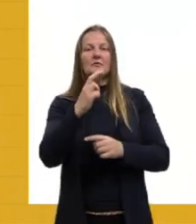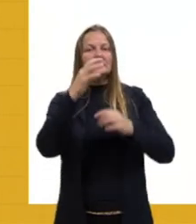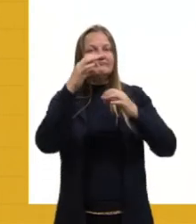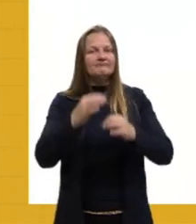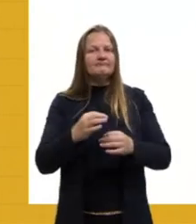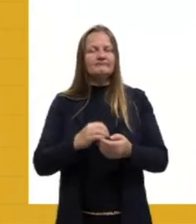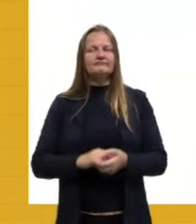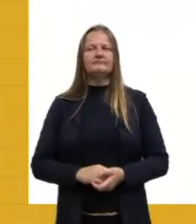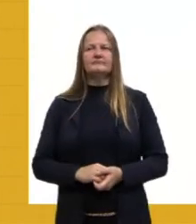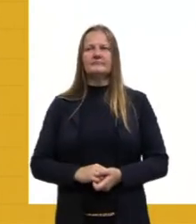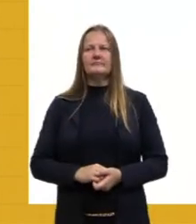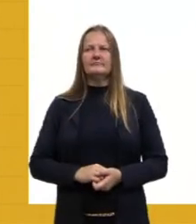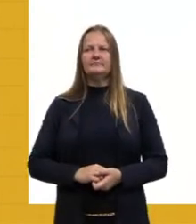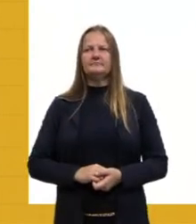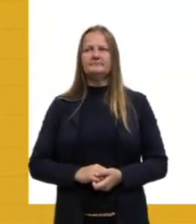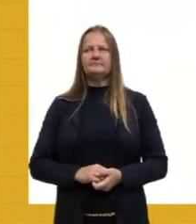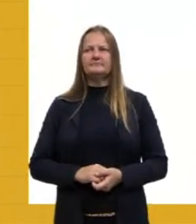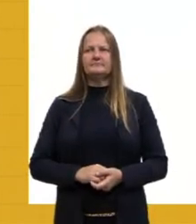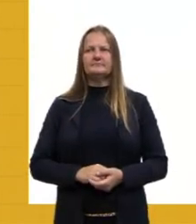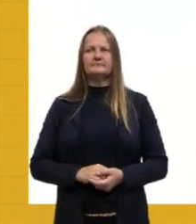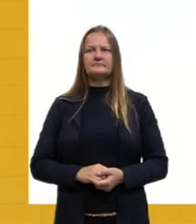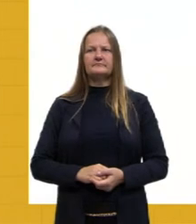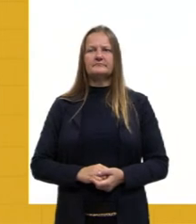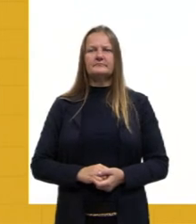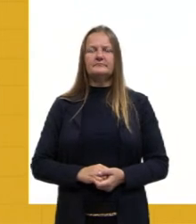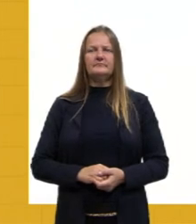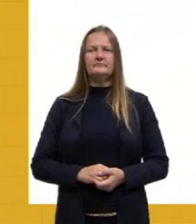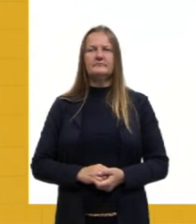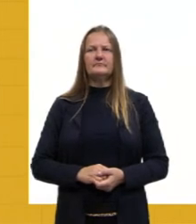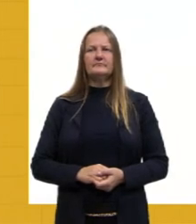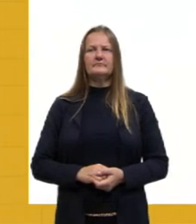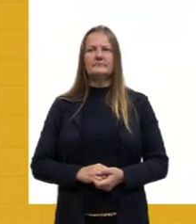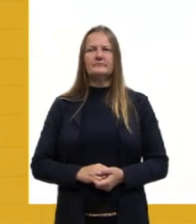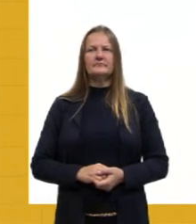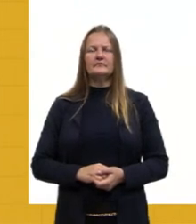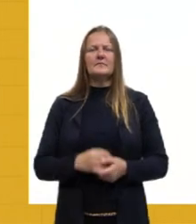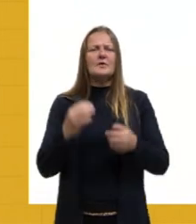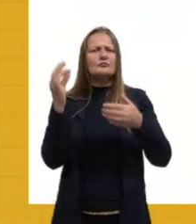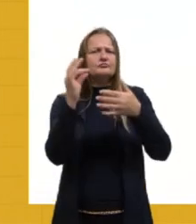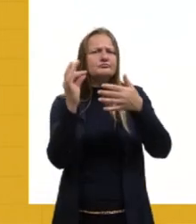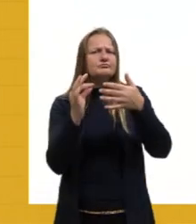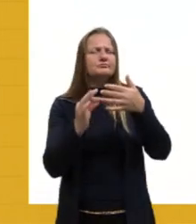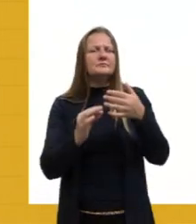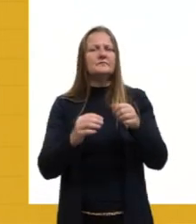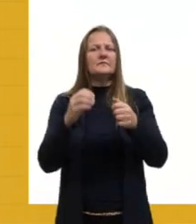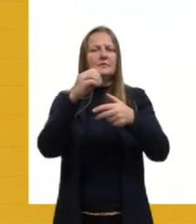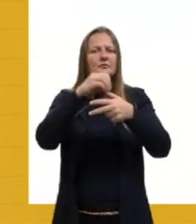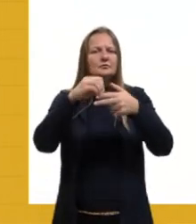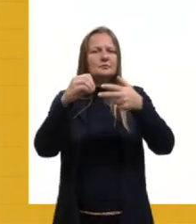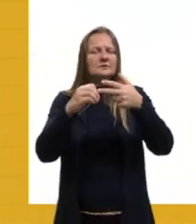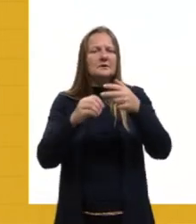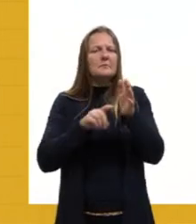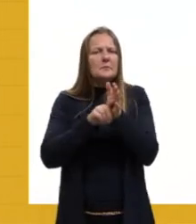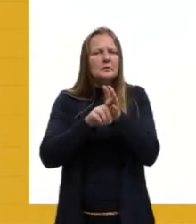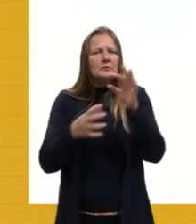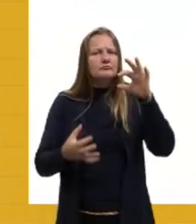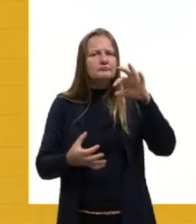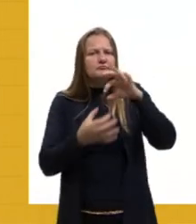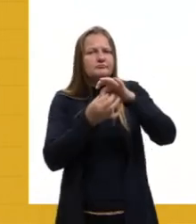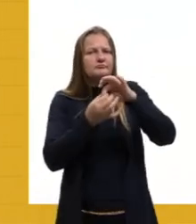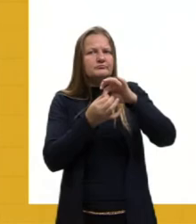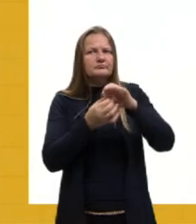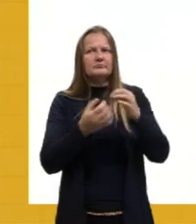de forma a colocar tudo que a pergunta está